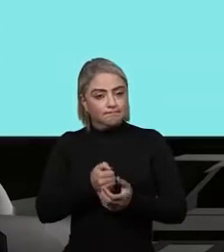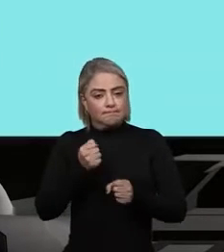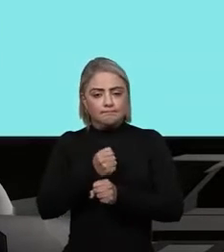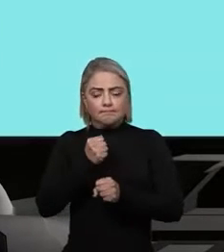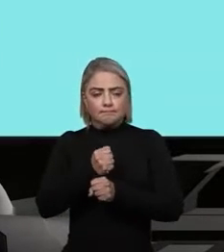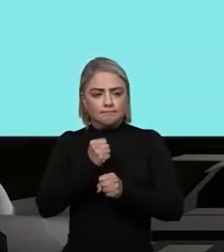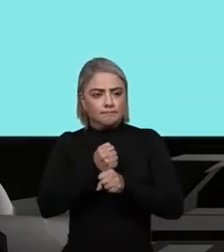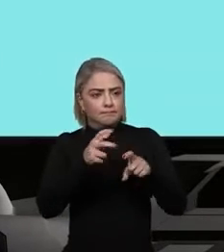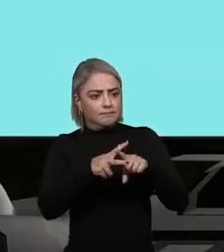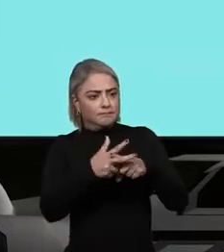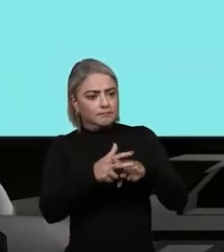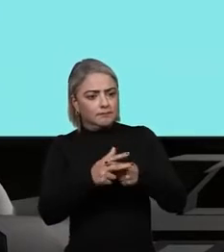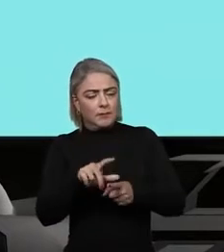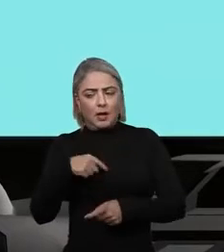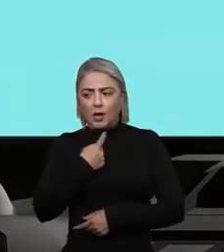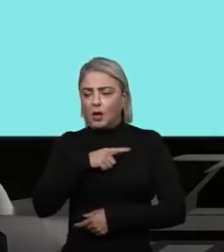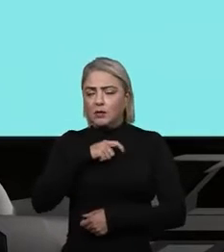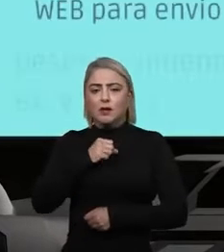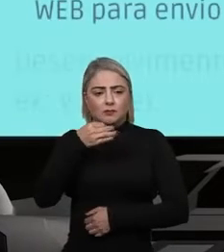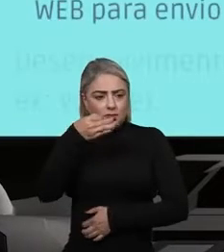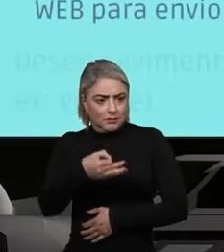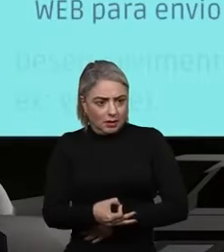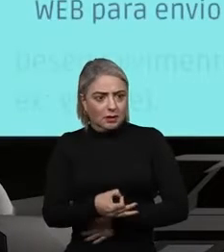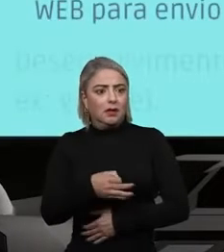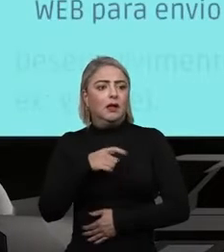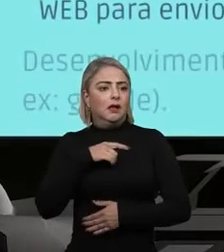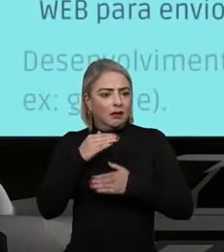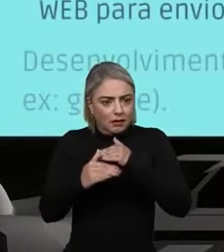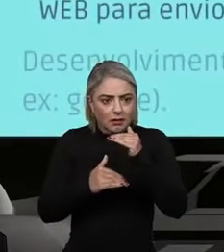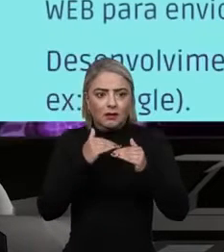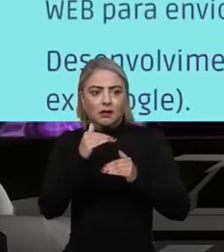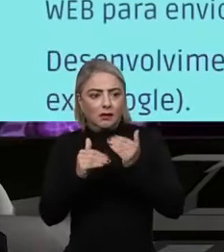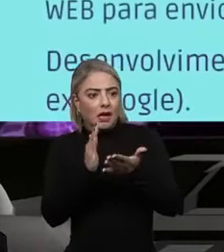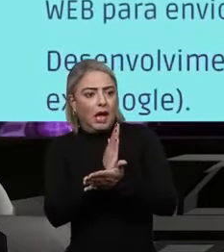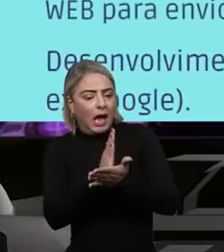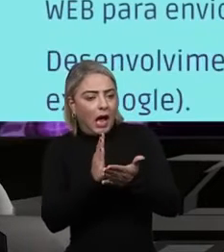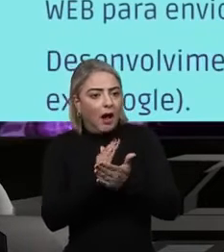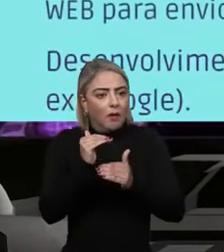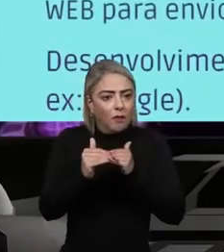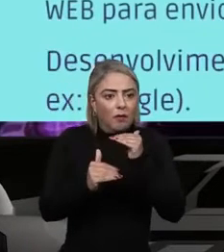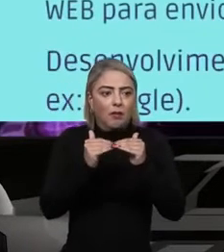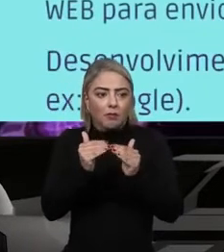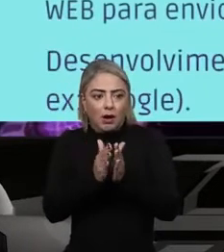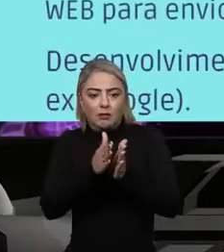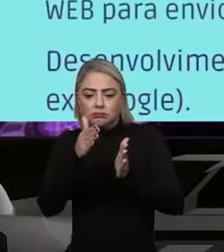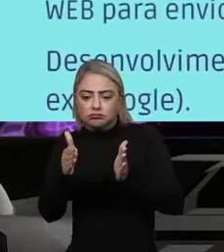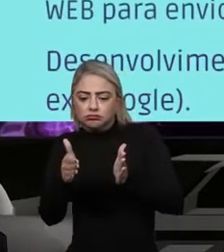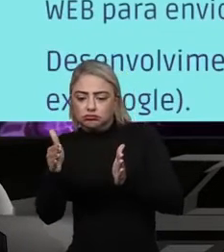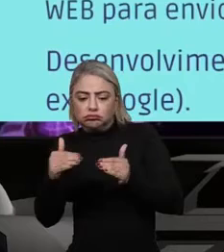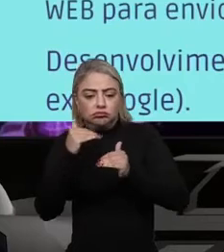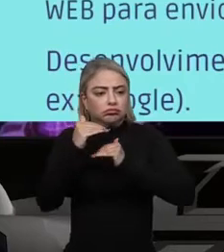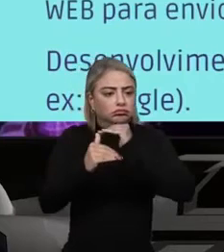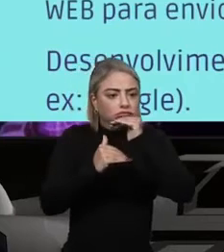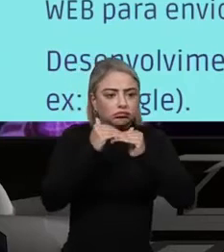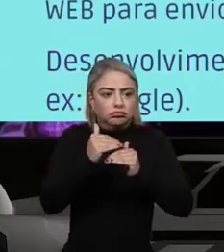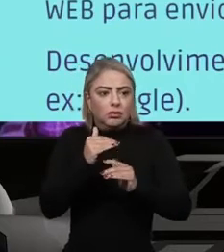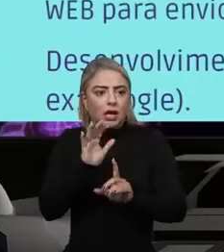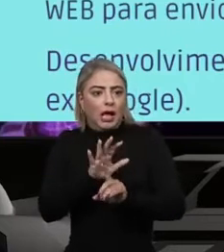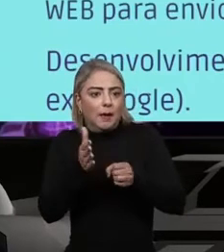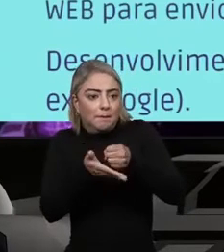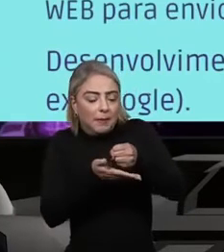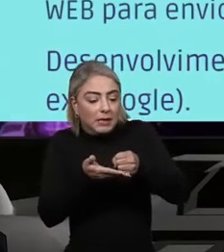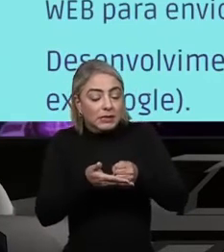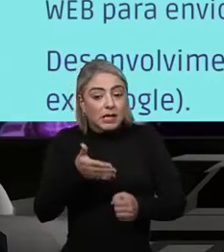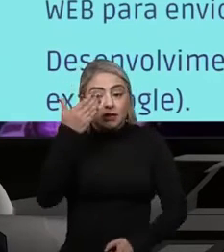essa ferramenta. Nós temos, claro, ainda que desenvolver alguns passos desse processo, desenvolver a previsão baseada em